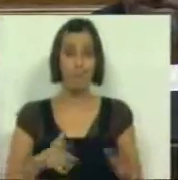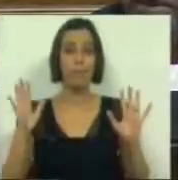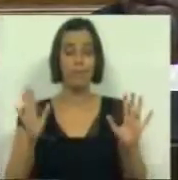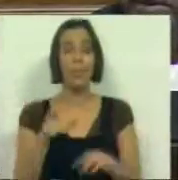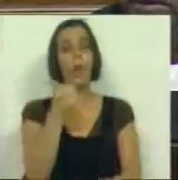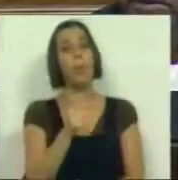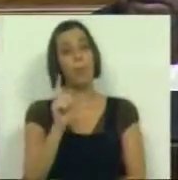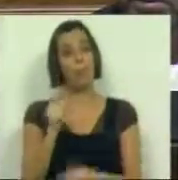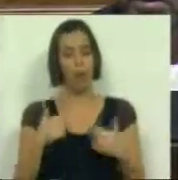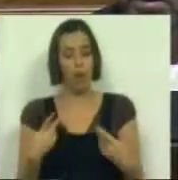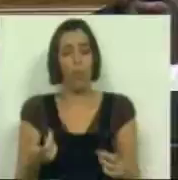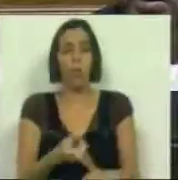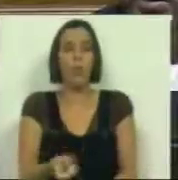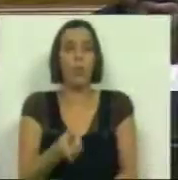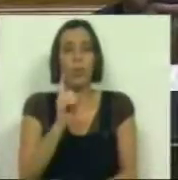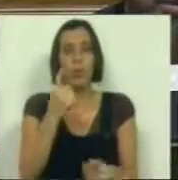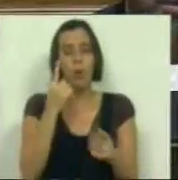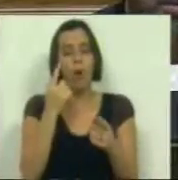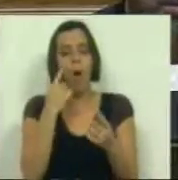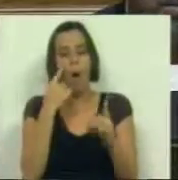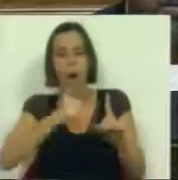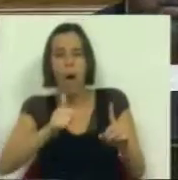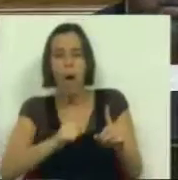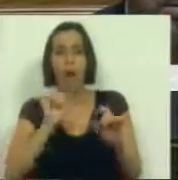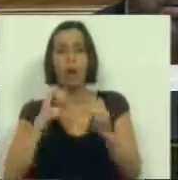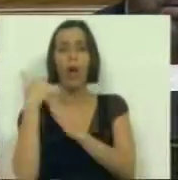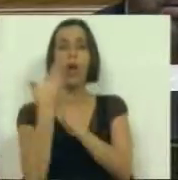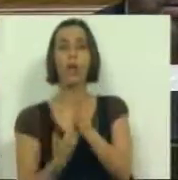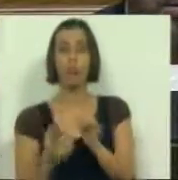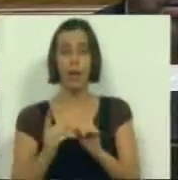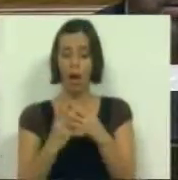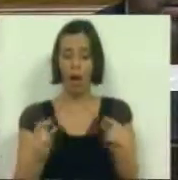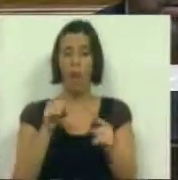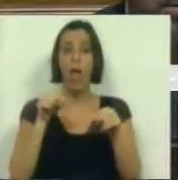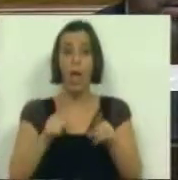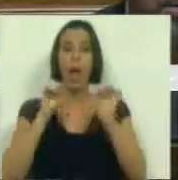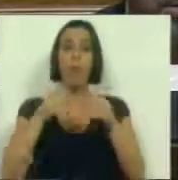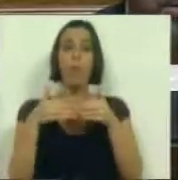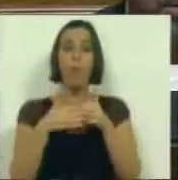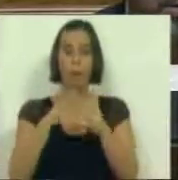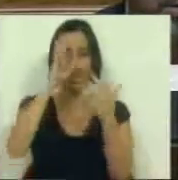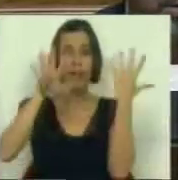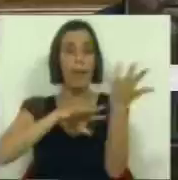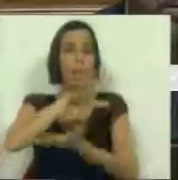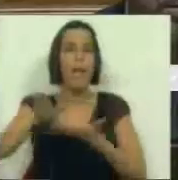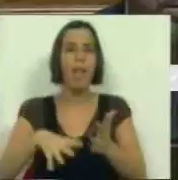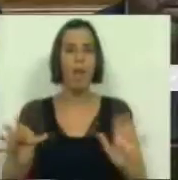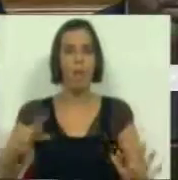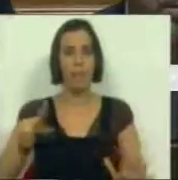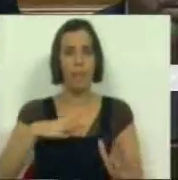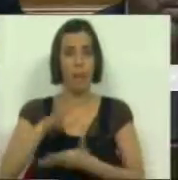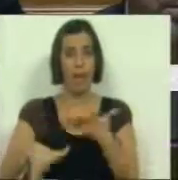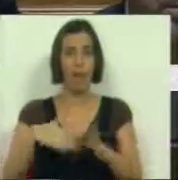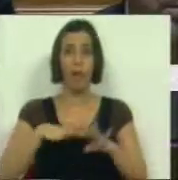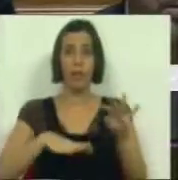Para o Bloco de Esquerda não é um ensaio de resolução, para o Bloco de Esquerda é o processo trapalhão com que